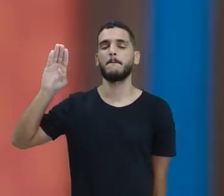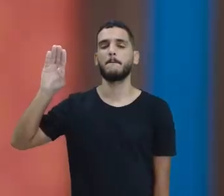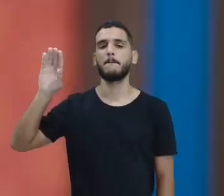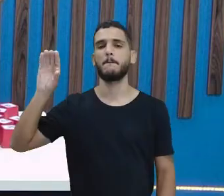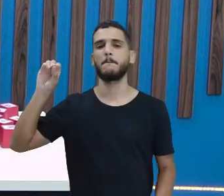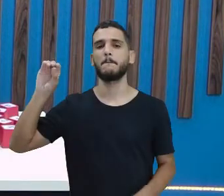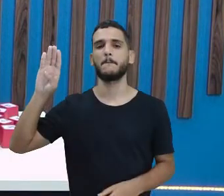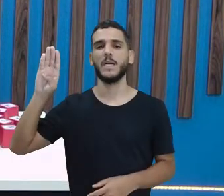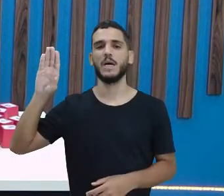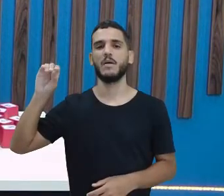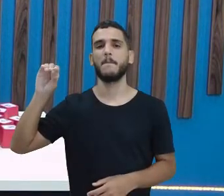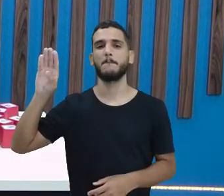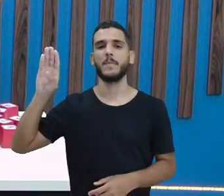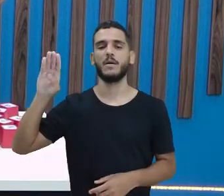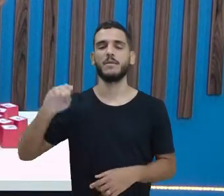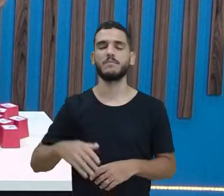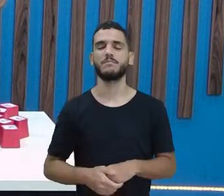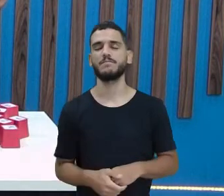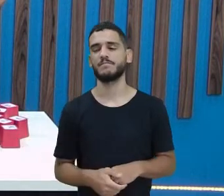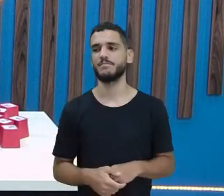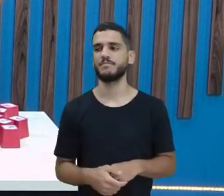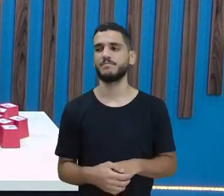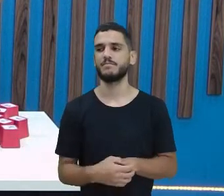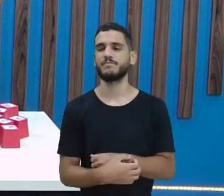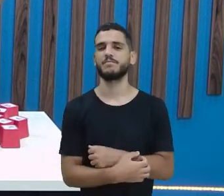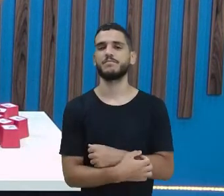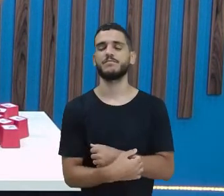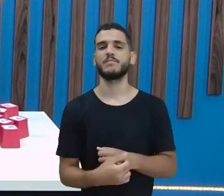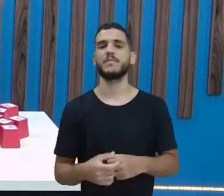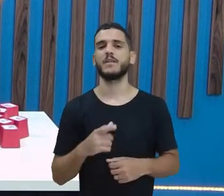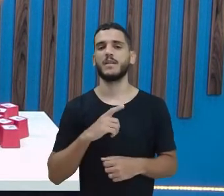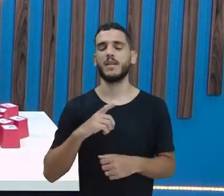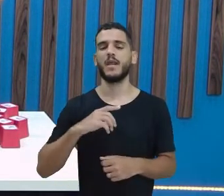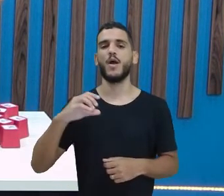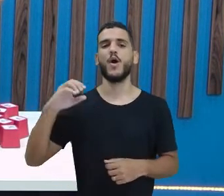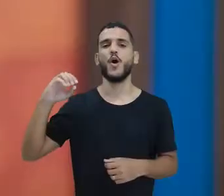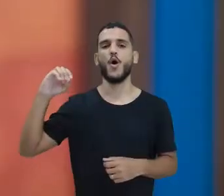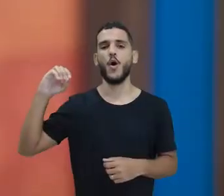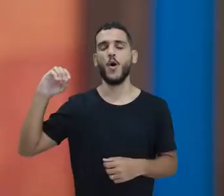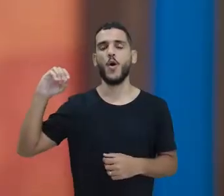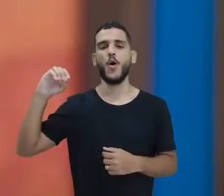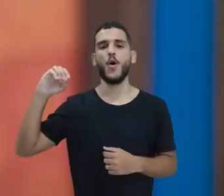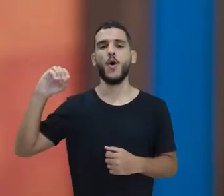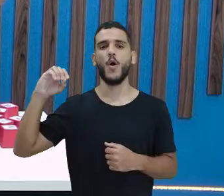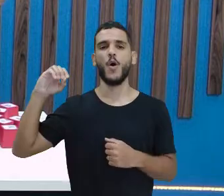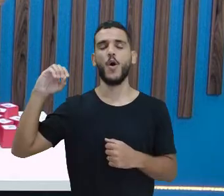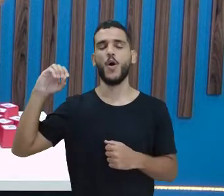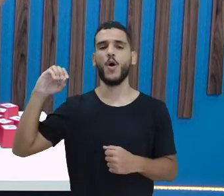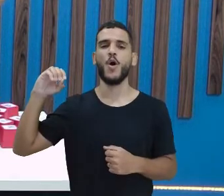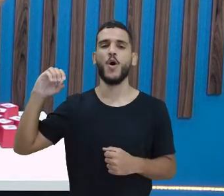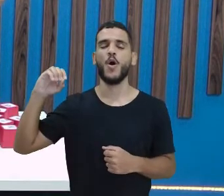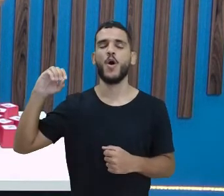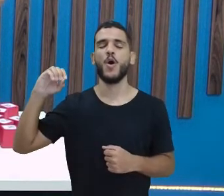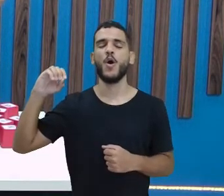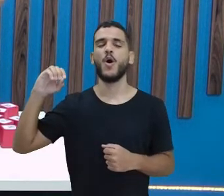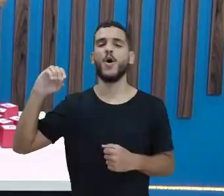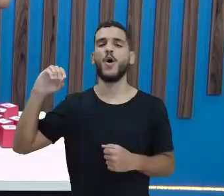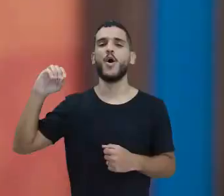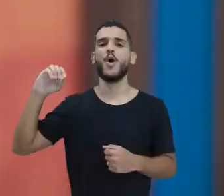B. Depois eu tenho a letra O. Olha a minha boca. O.